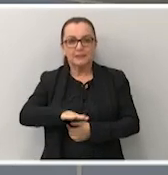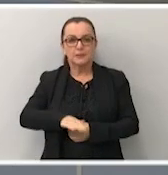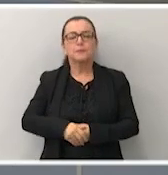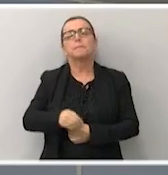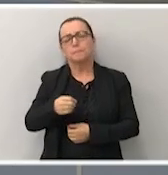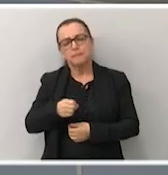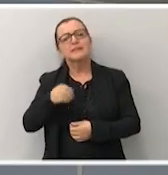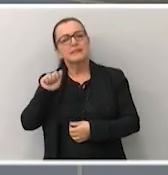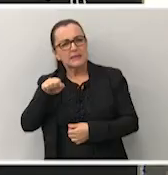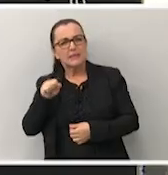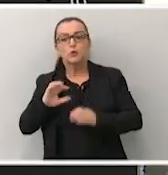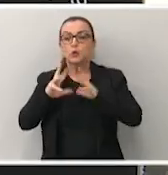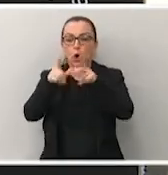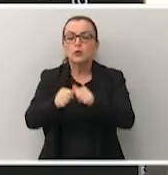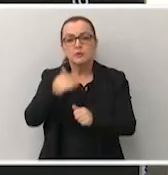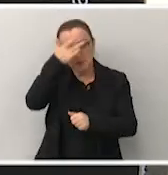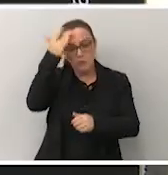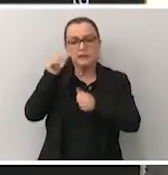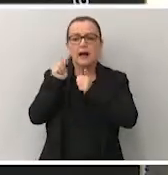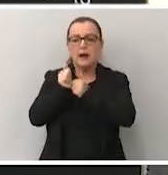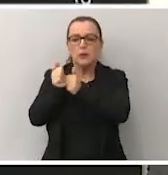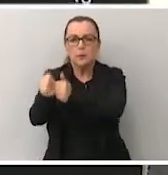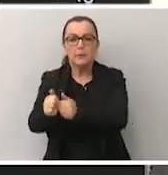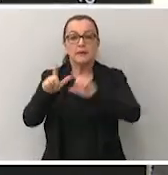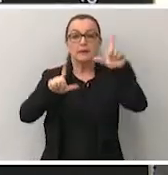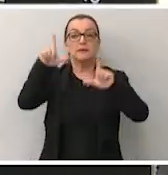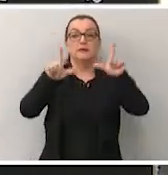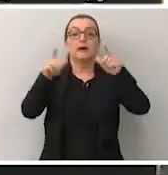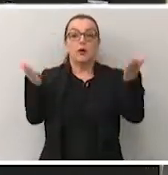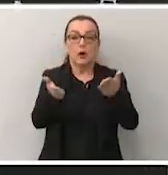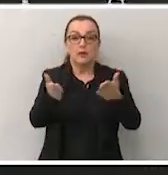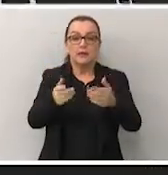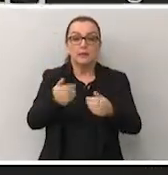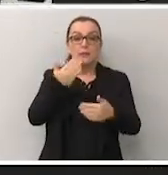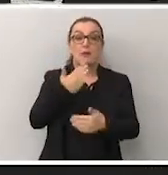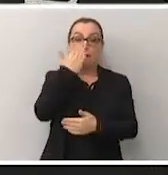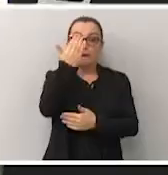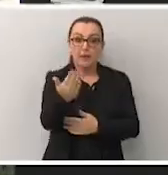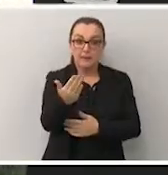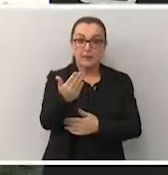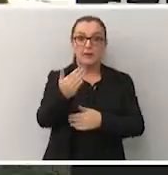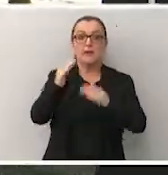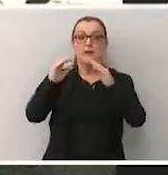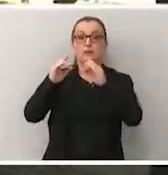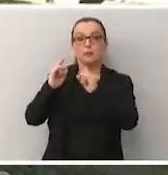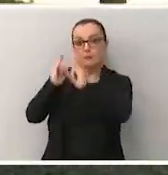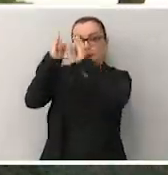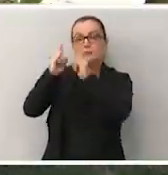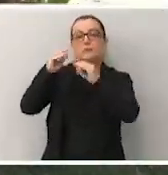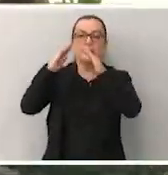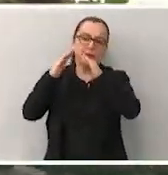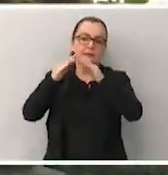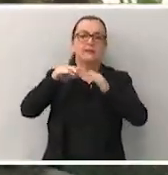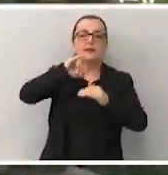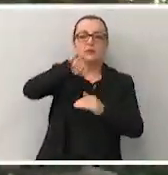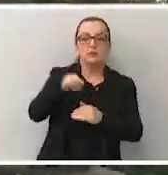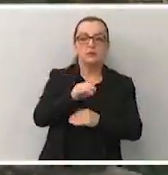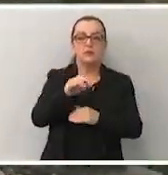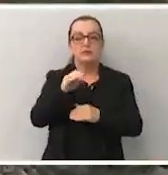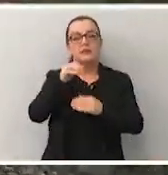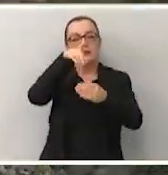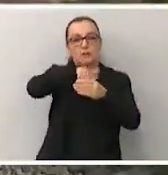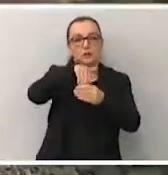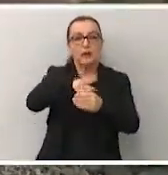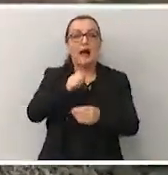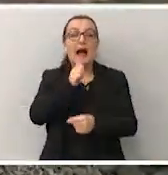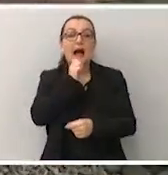Boa tarde, Sabrina, todo mundo que acompanha o Balanço Geral. Nós estamos exatamente em frente ao prédio da Justiça Eleitoral, mas para mostrar para vocês que